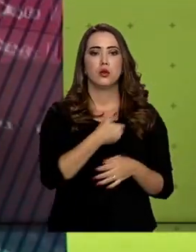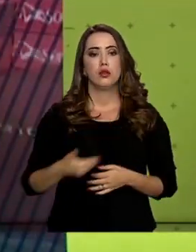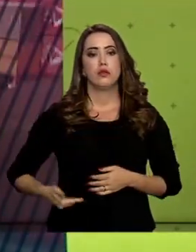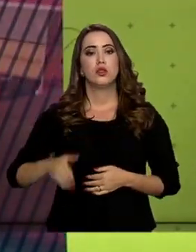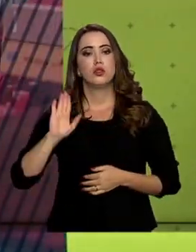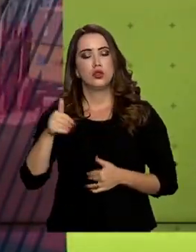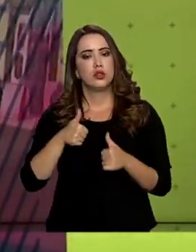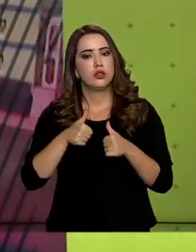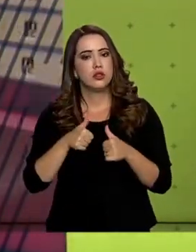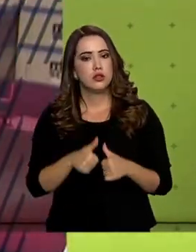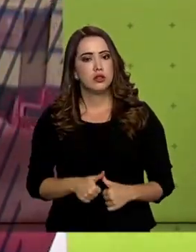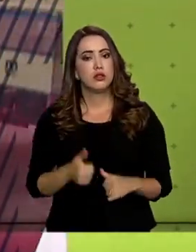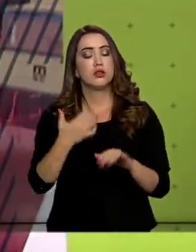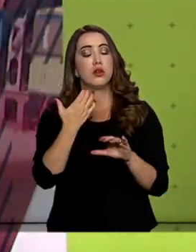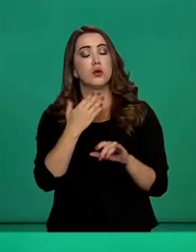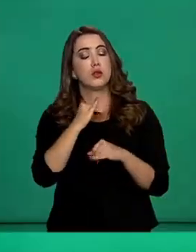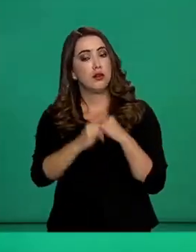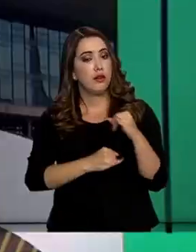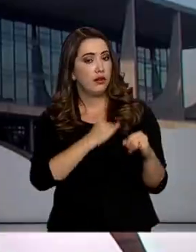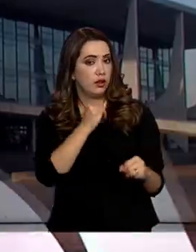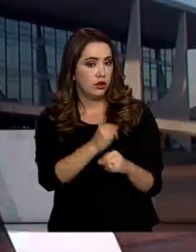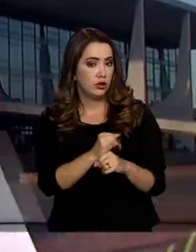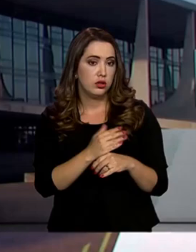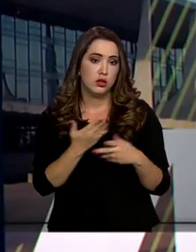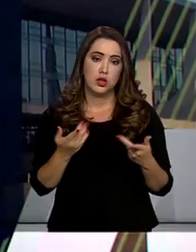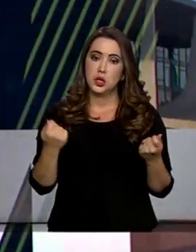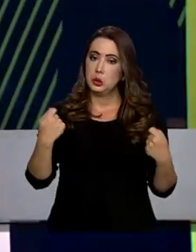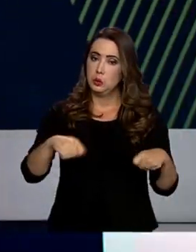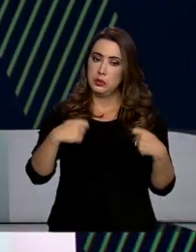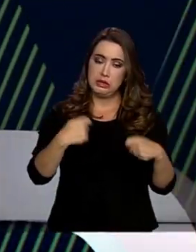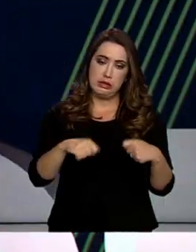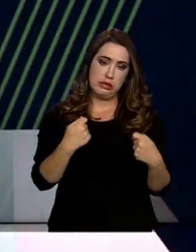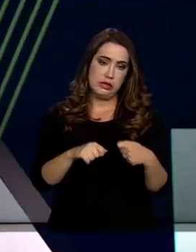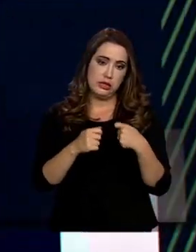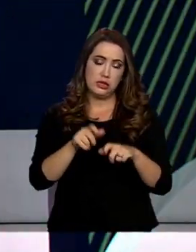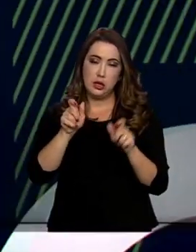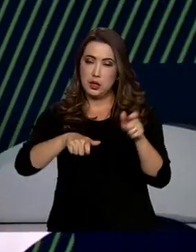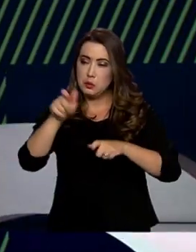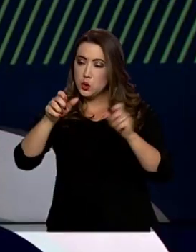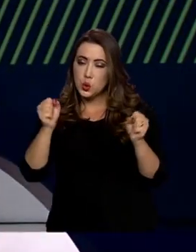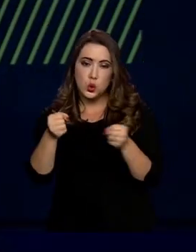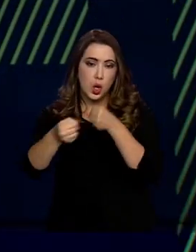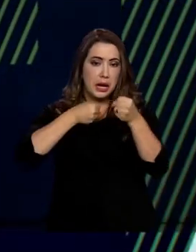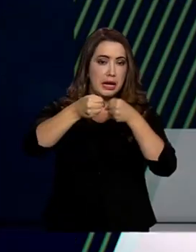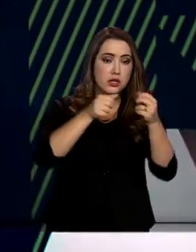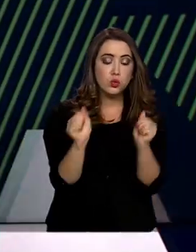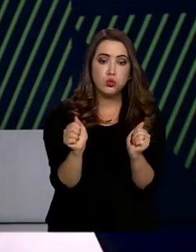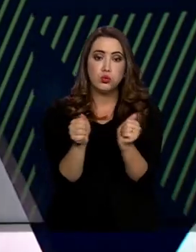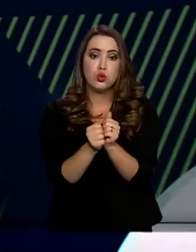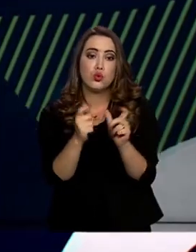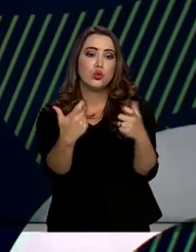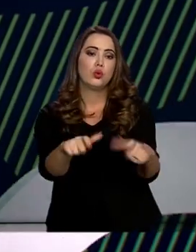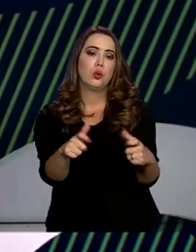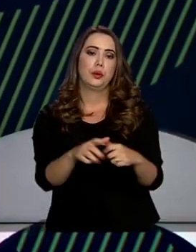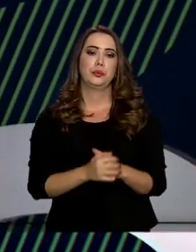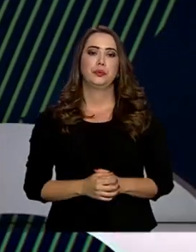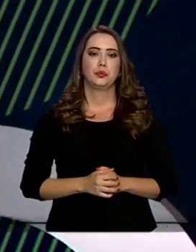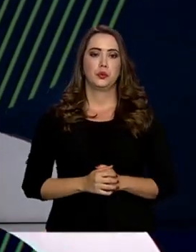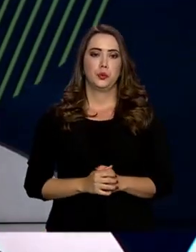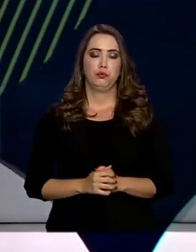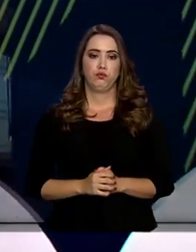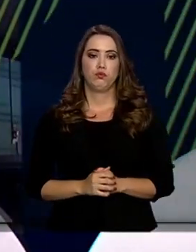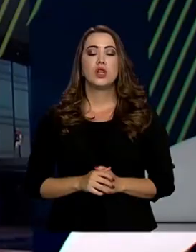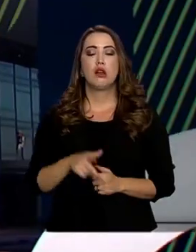governo já estão sendo transmitidas apenas pela internet, sem que seja necessária a aglomeração dos jornalistas no mesmo local.